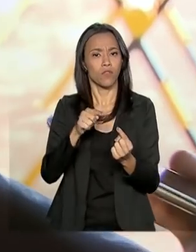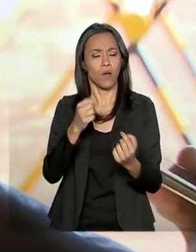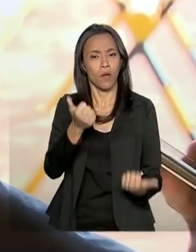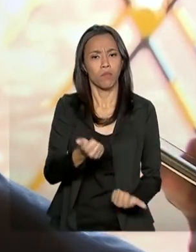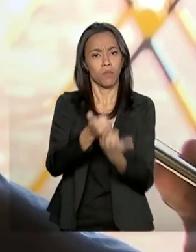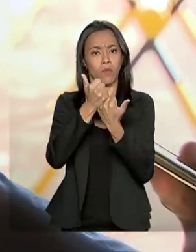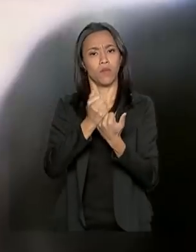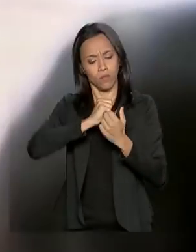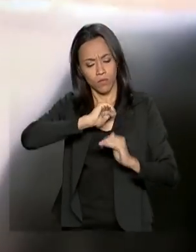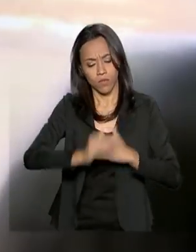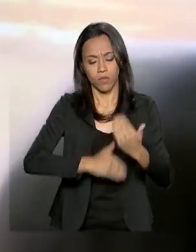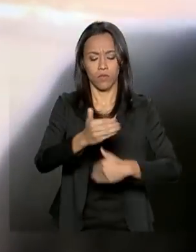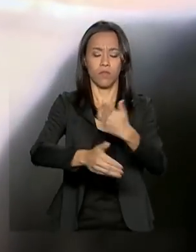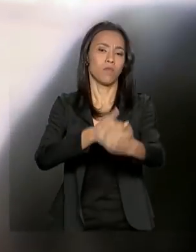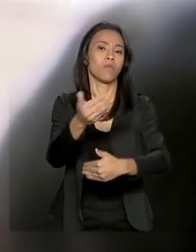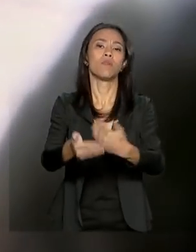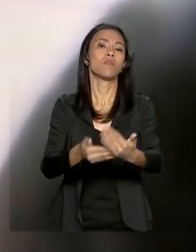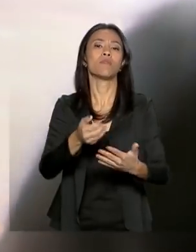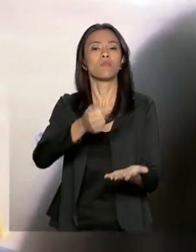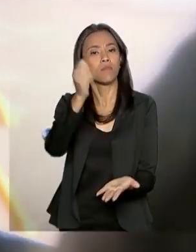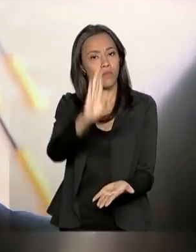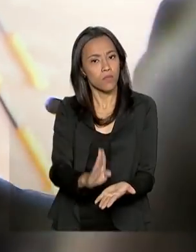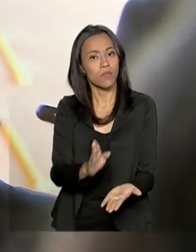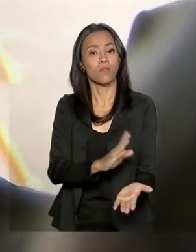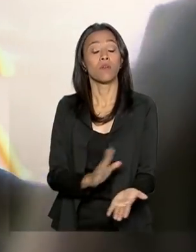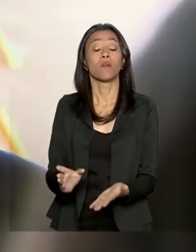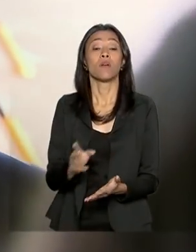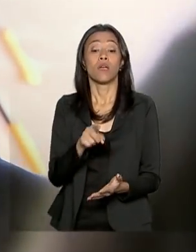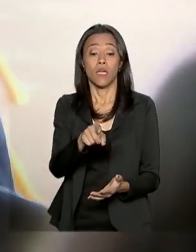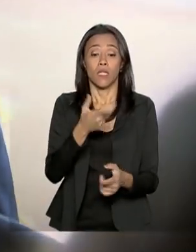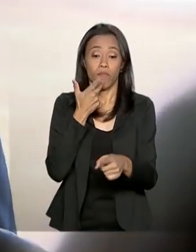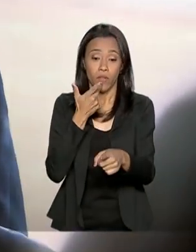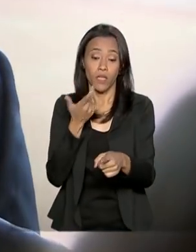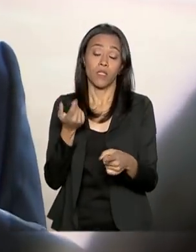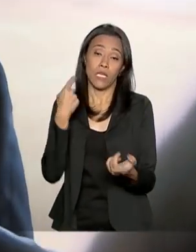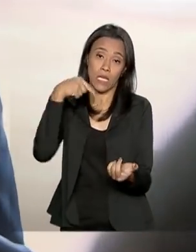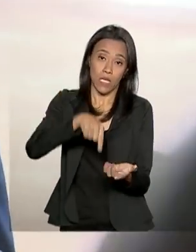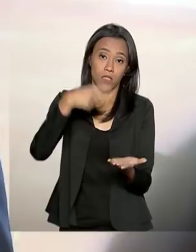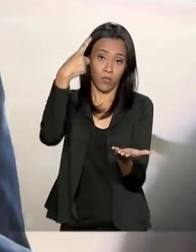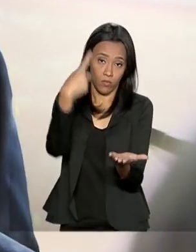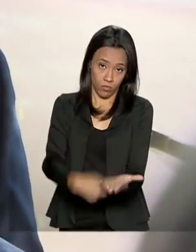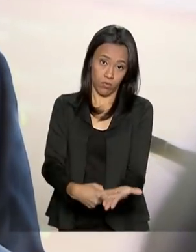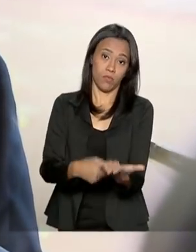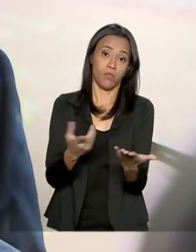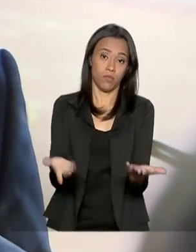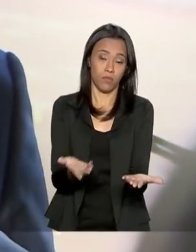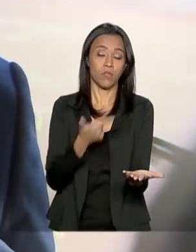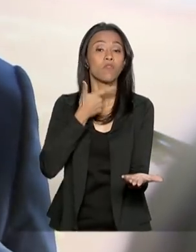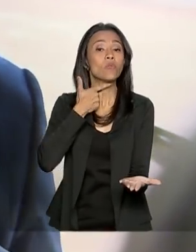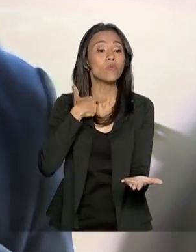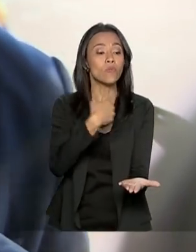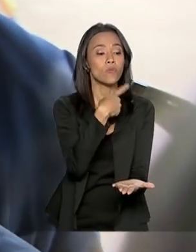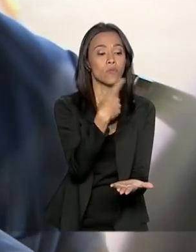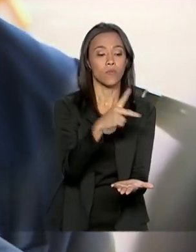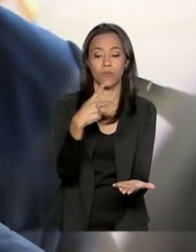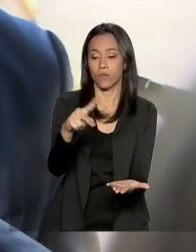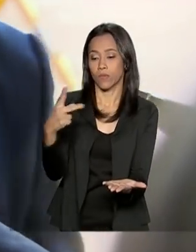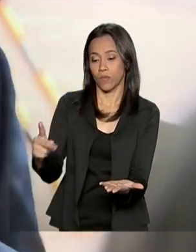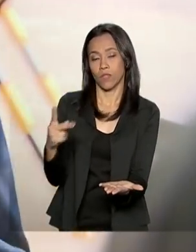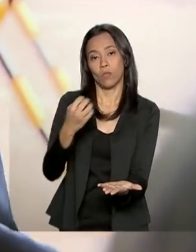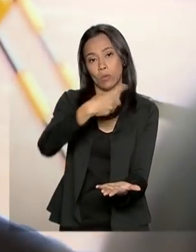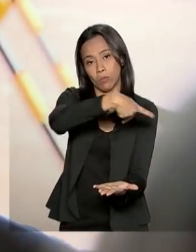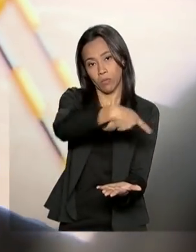crescimento brasileiro. A ideia é de que este pacto, este desejo dos presidentes de